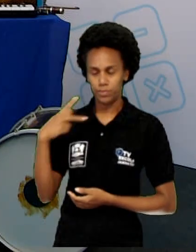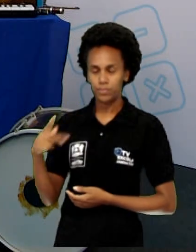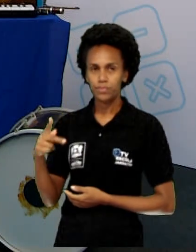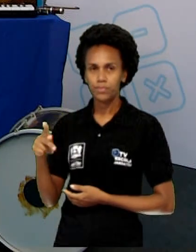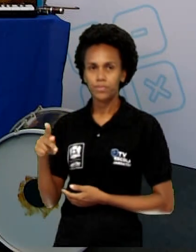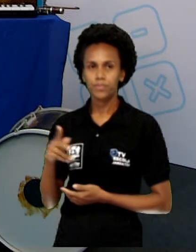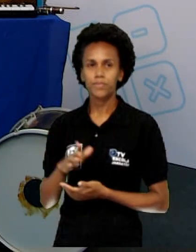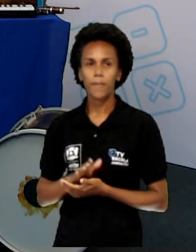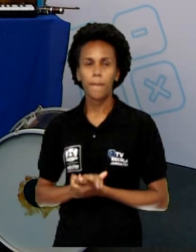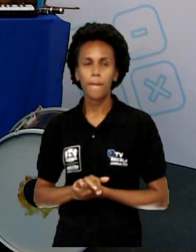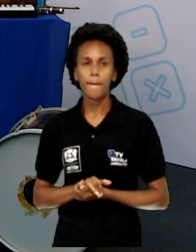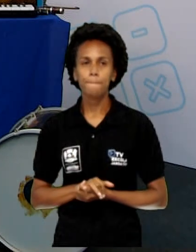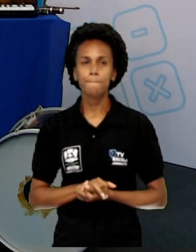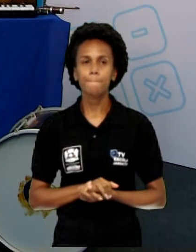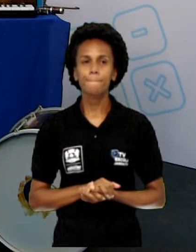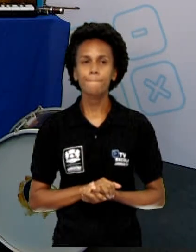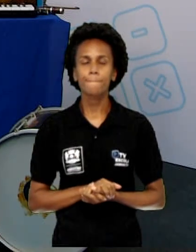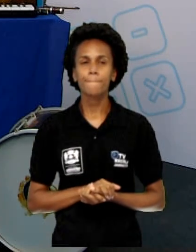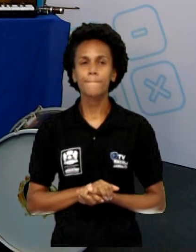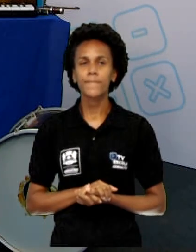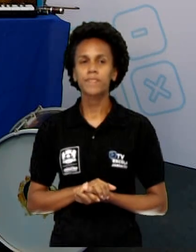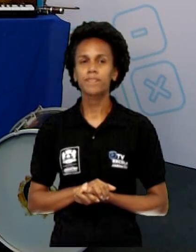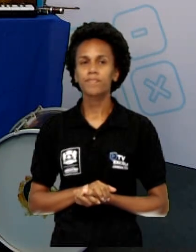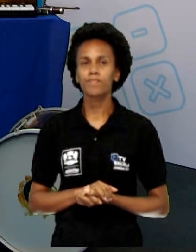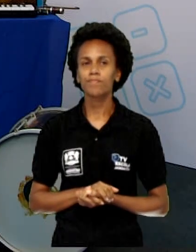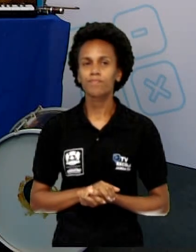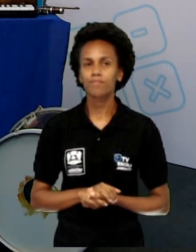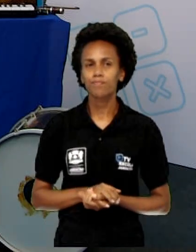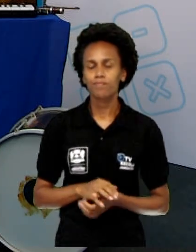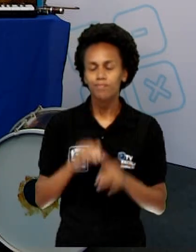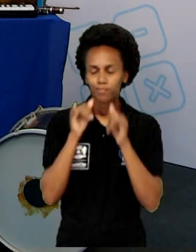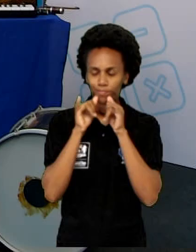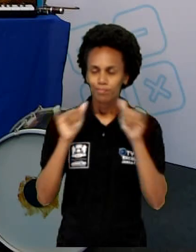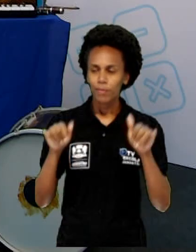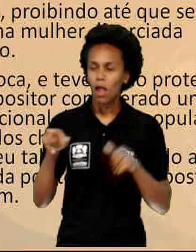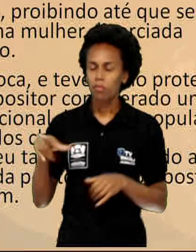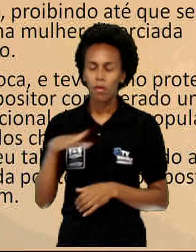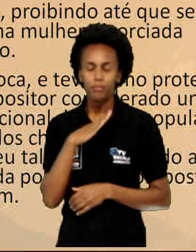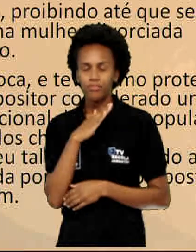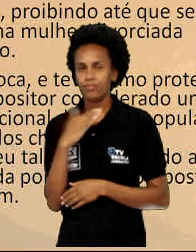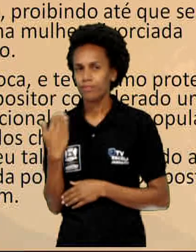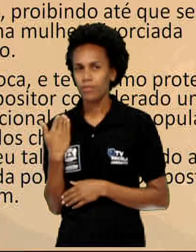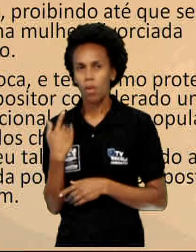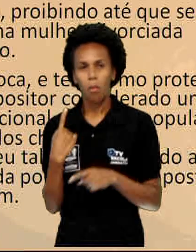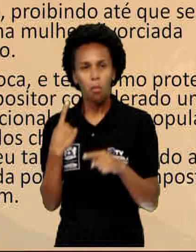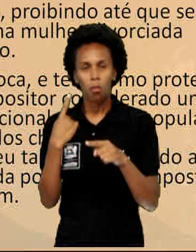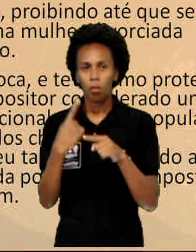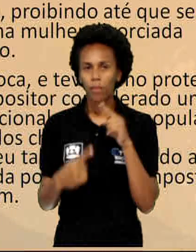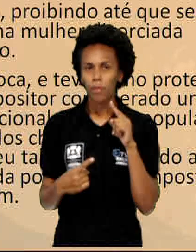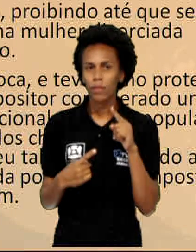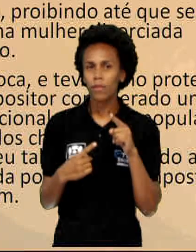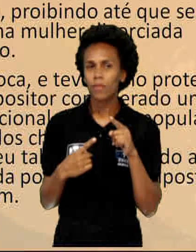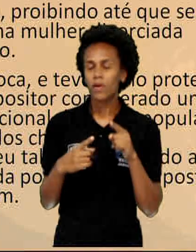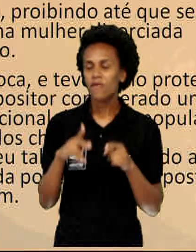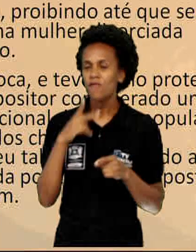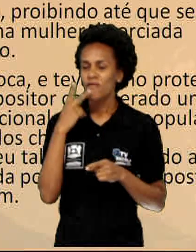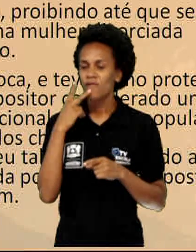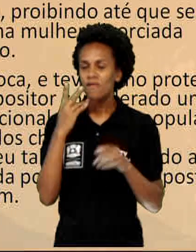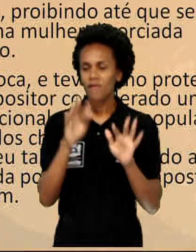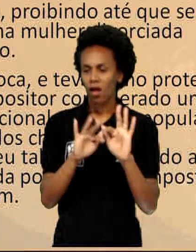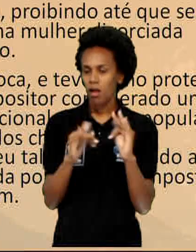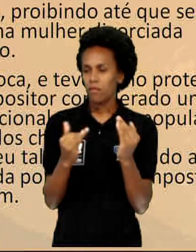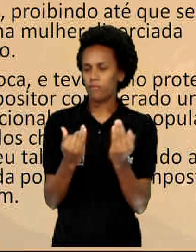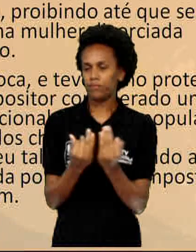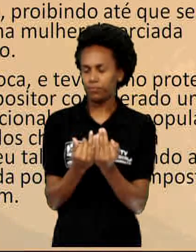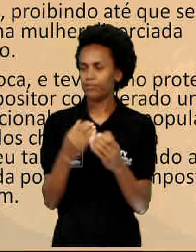declarou morta, proibindo até que seu nome fosse mencionado em família.